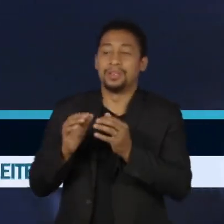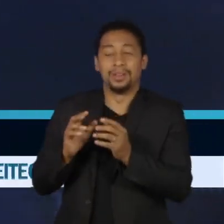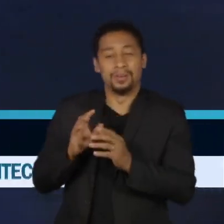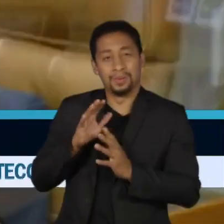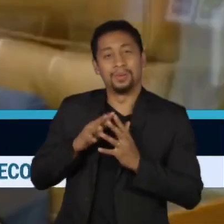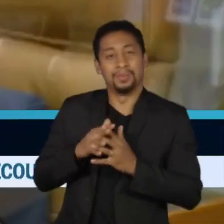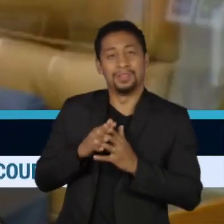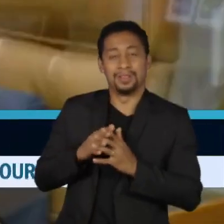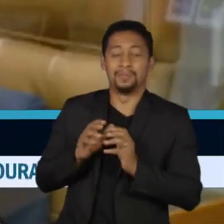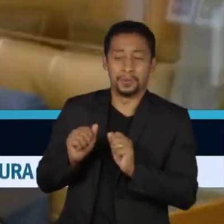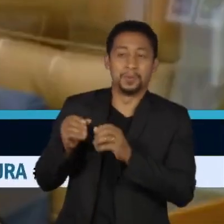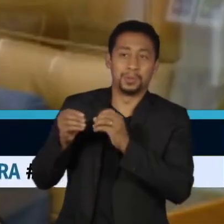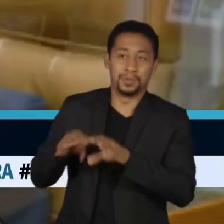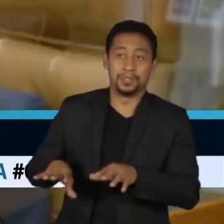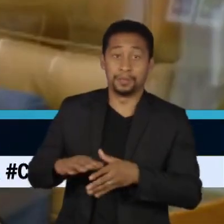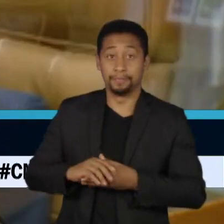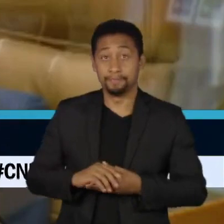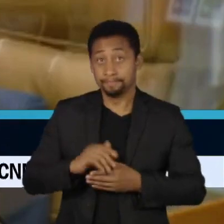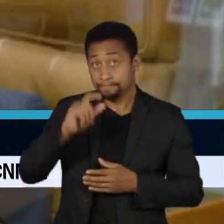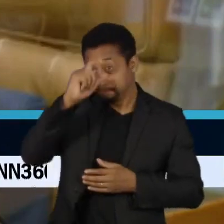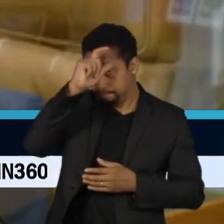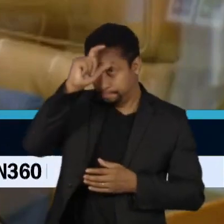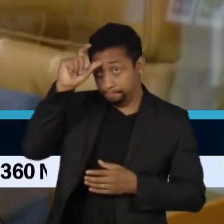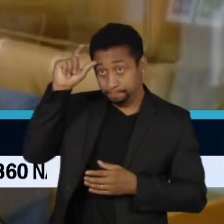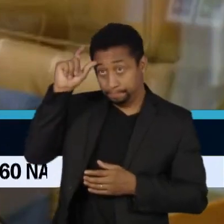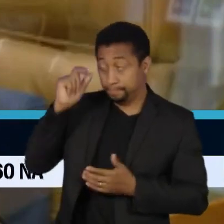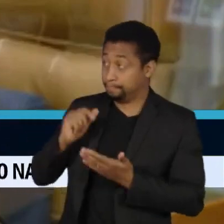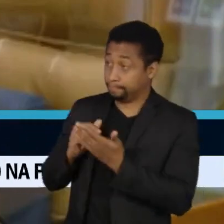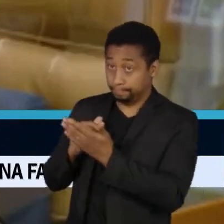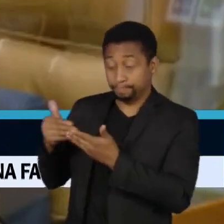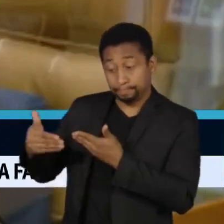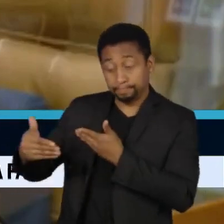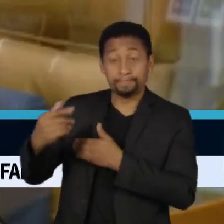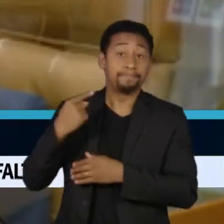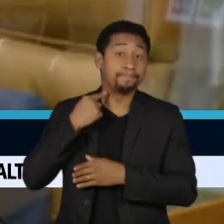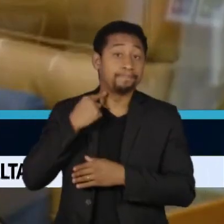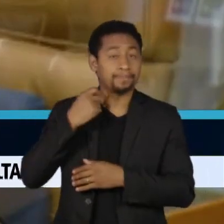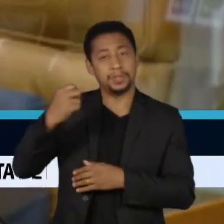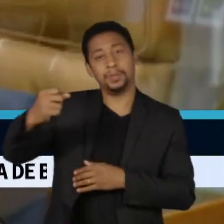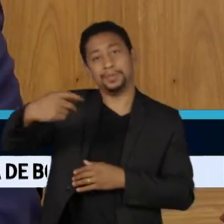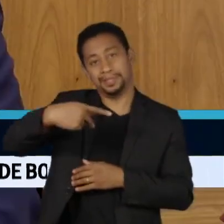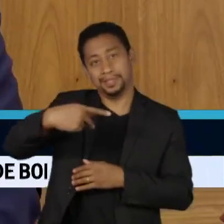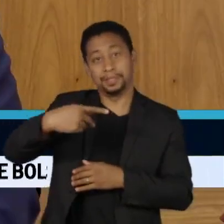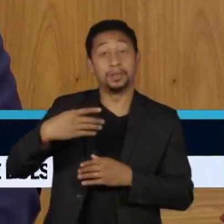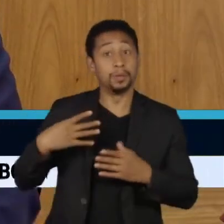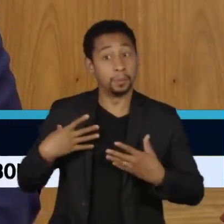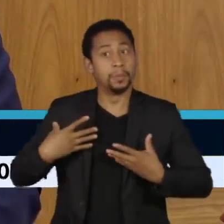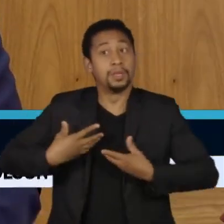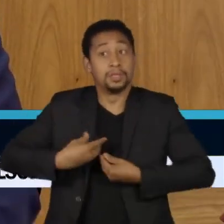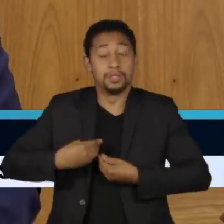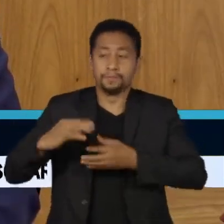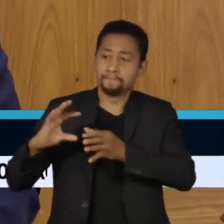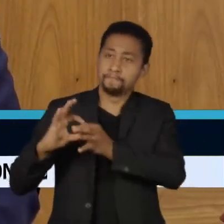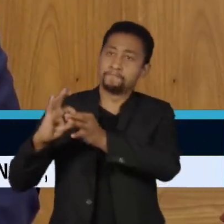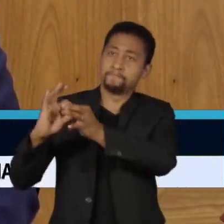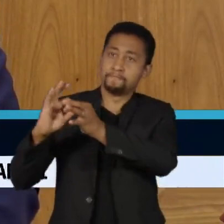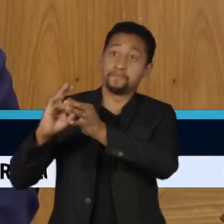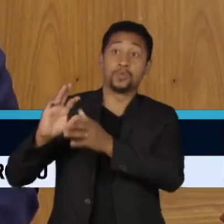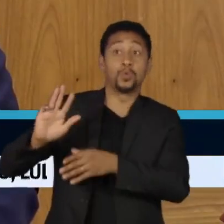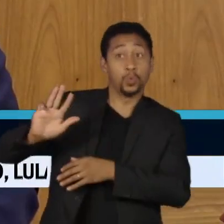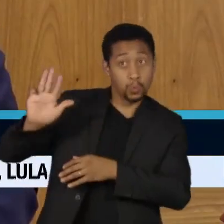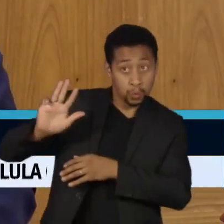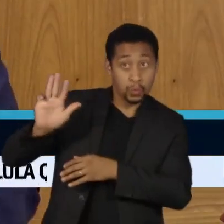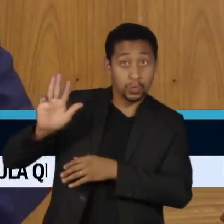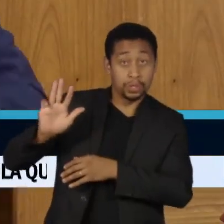candidatura. Ricardo Lewandowski deixa o cargo em maio. O ministro é o principal aliado do presidente Luiz